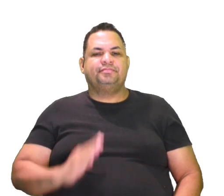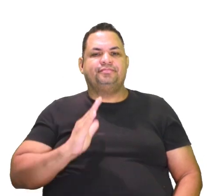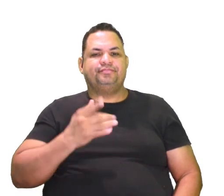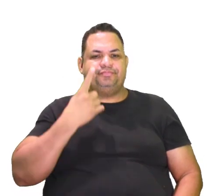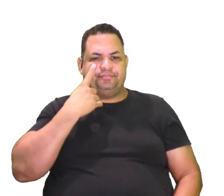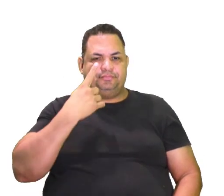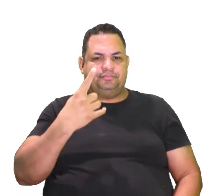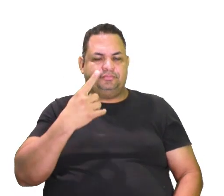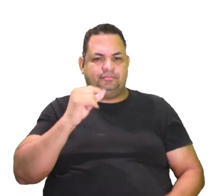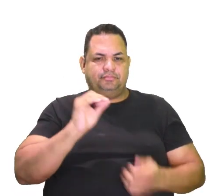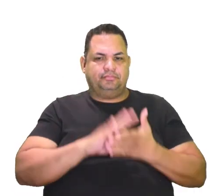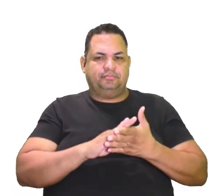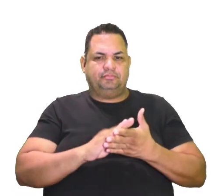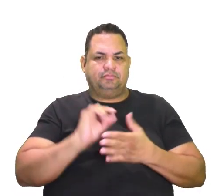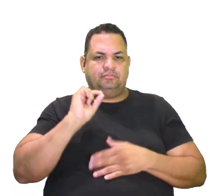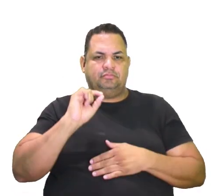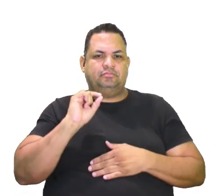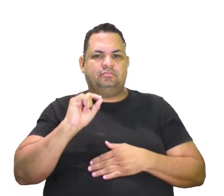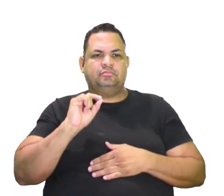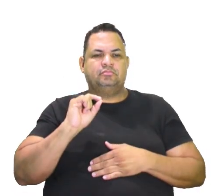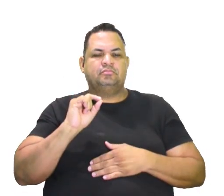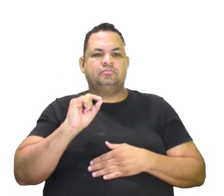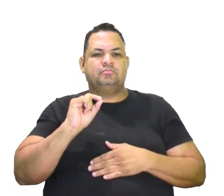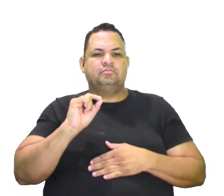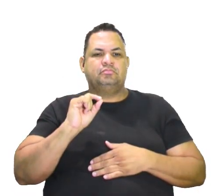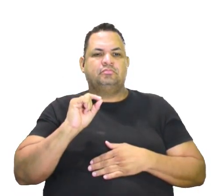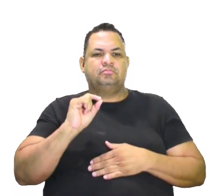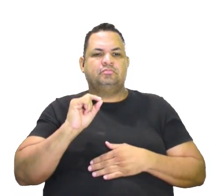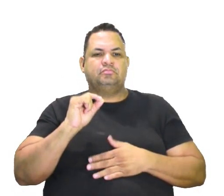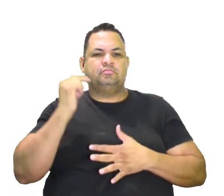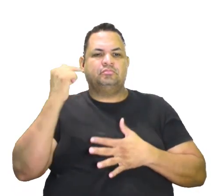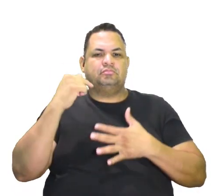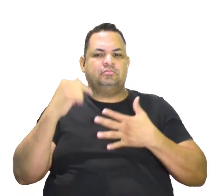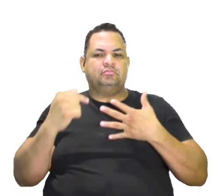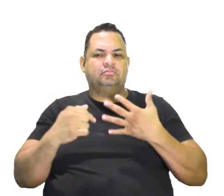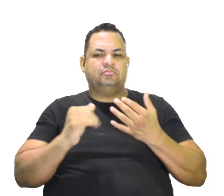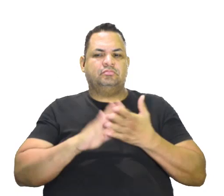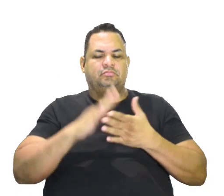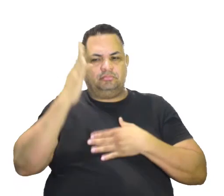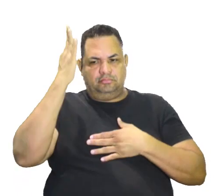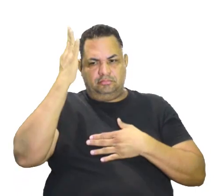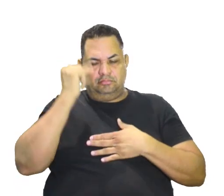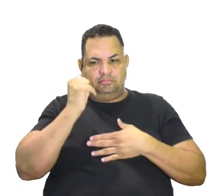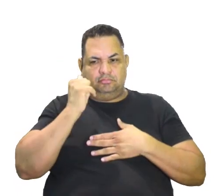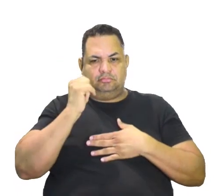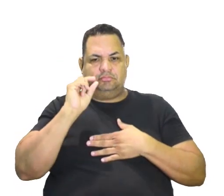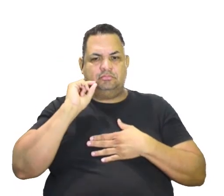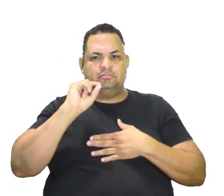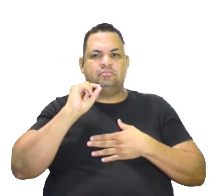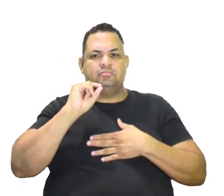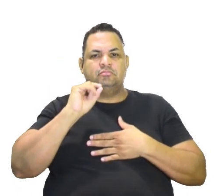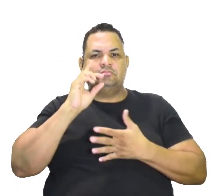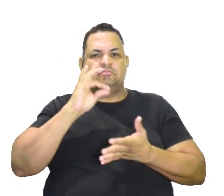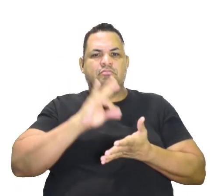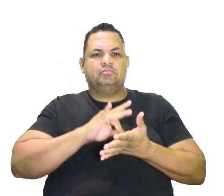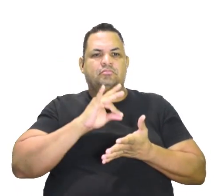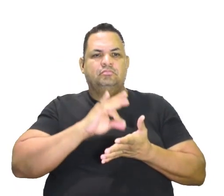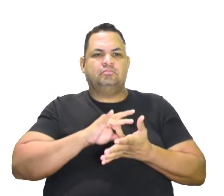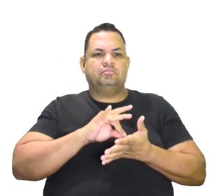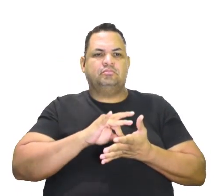facilita aqui, nessas alternativas, para a gente saber o que realmente